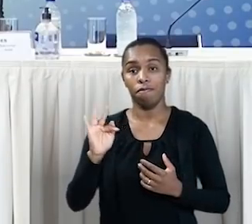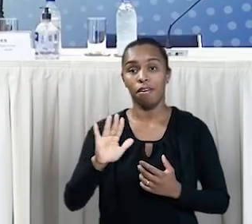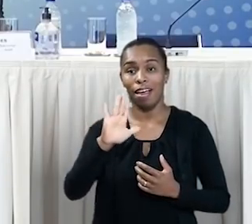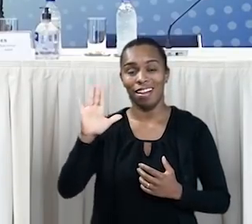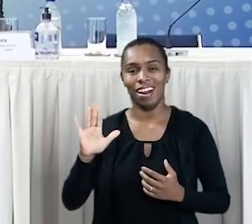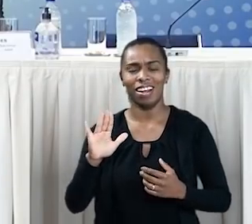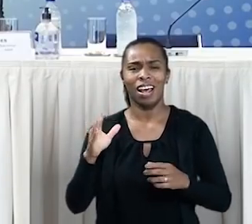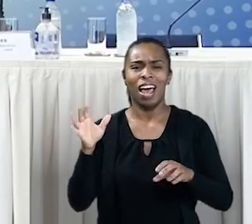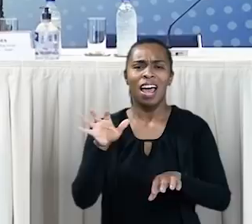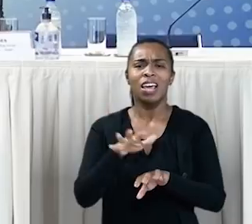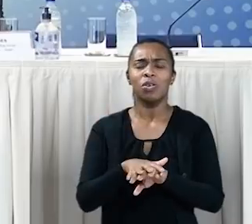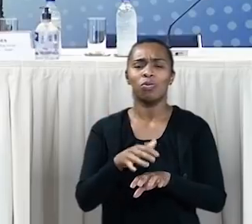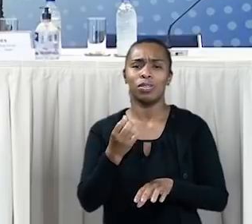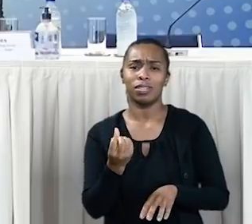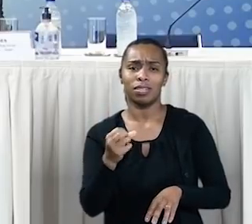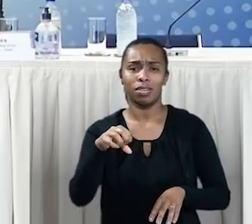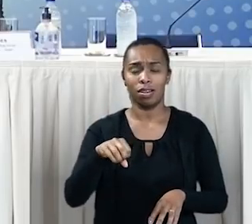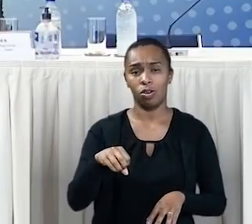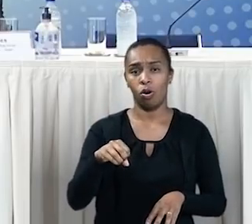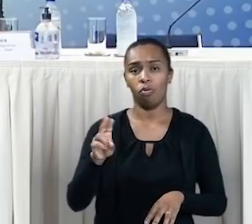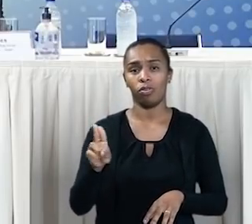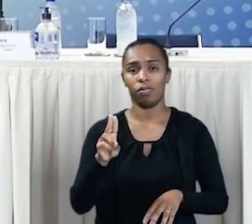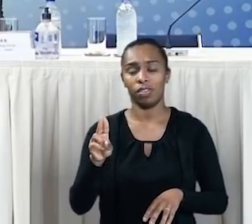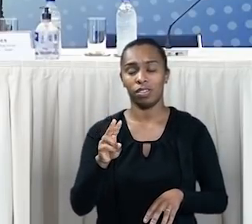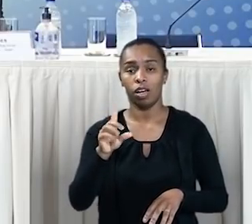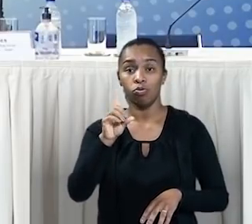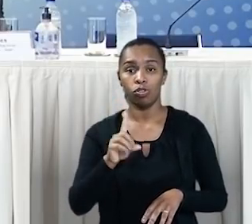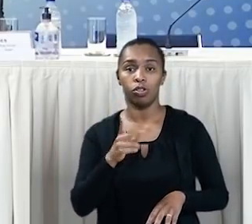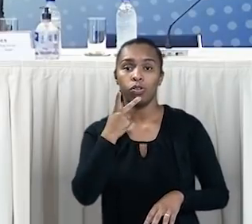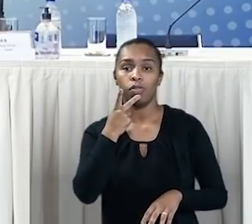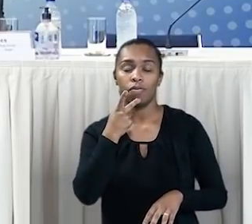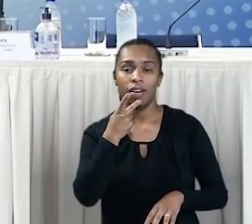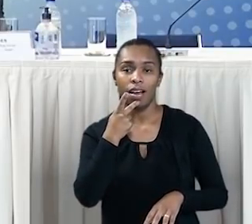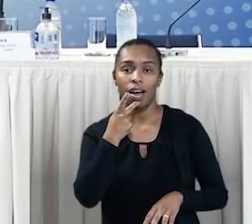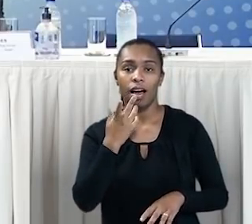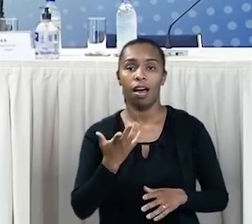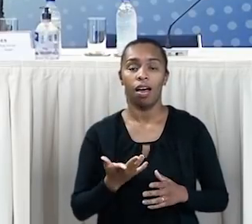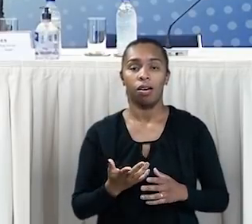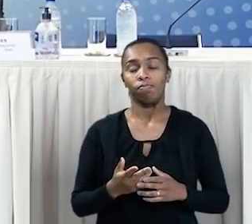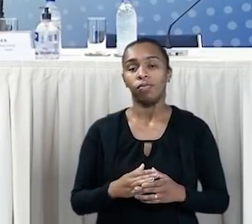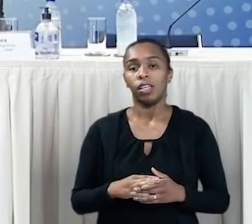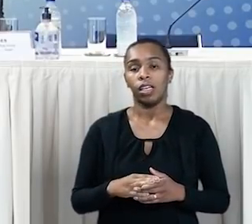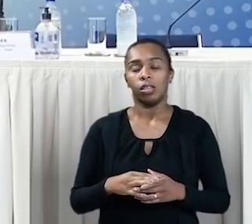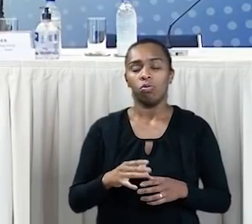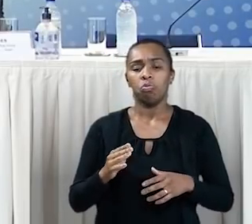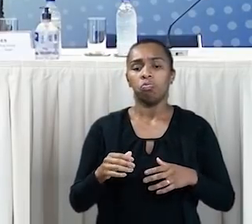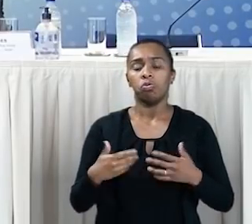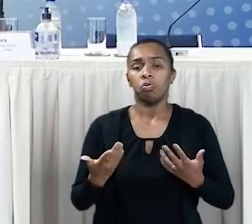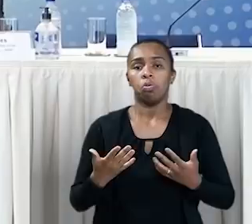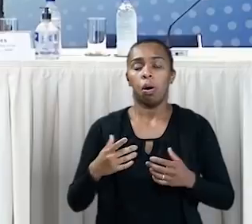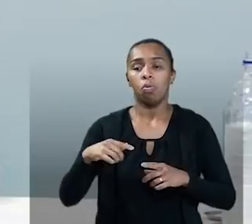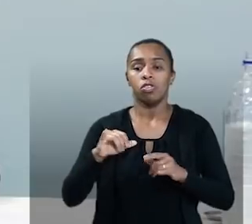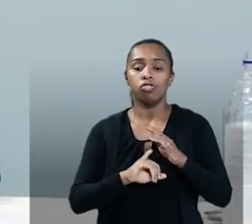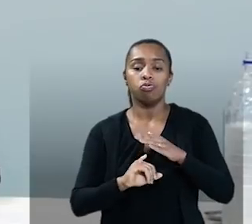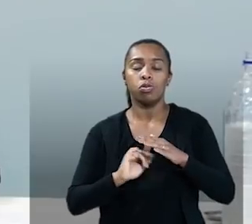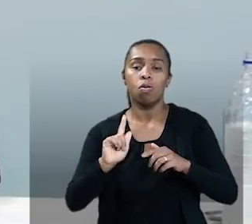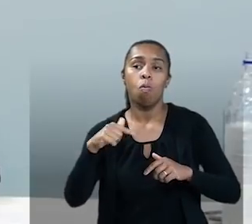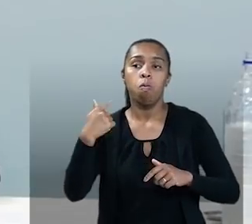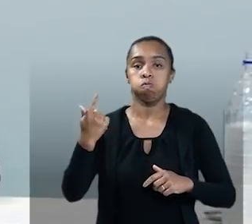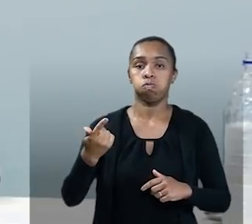69 universidades e o diretor Nelson Simões vai falar muito bem disso. Quem são as outras instituições